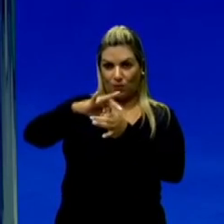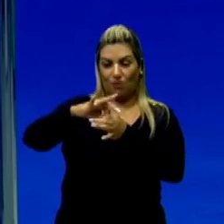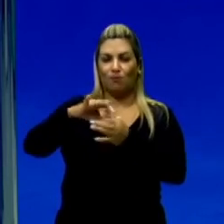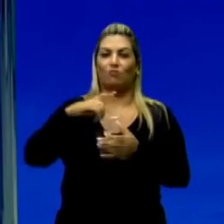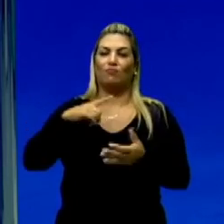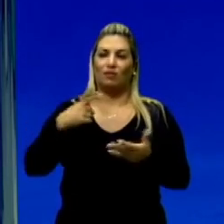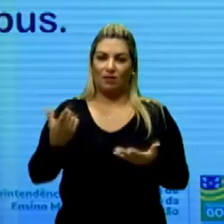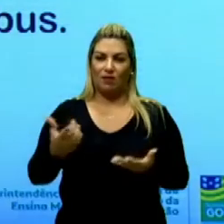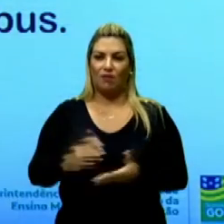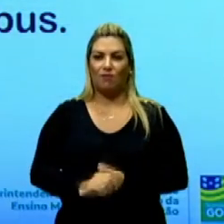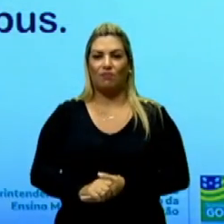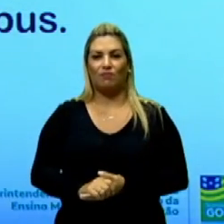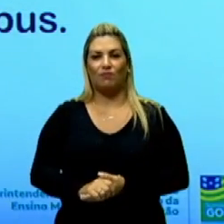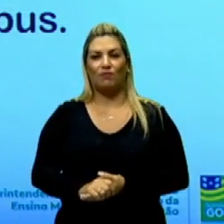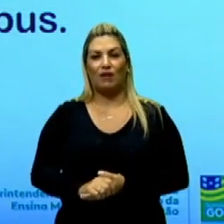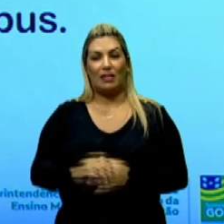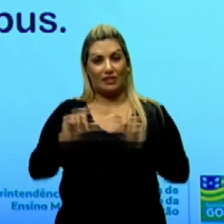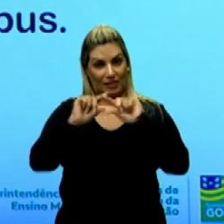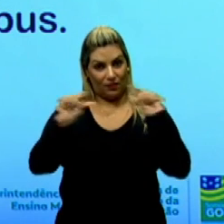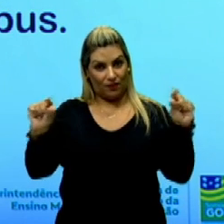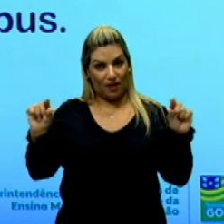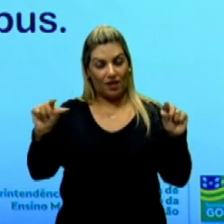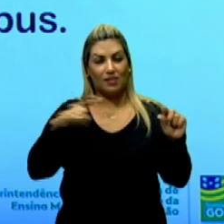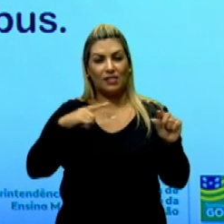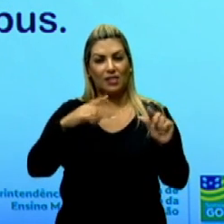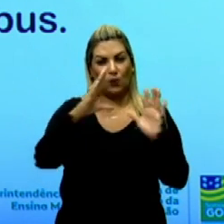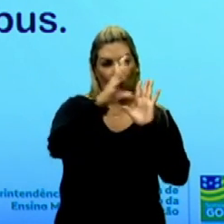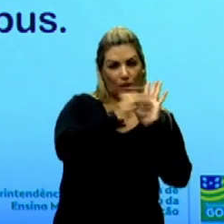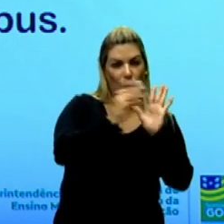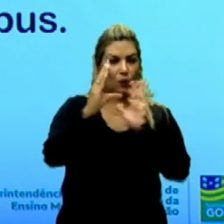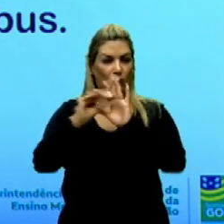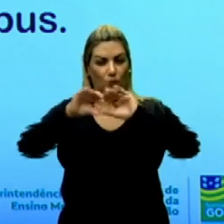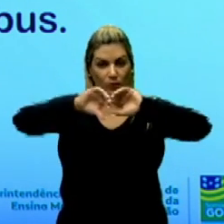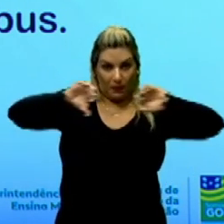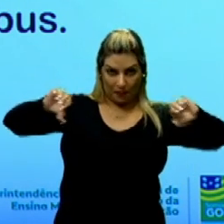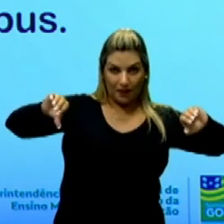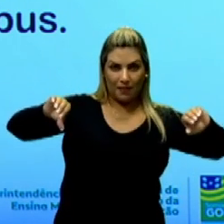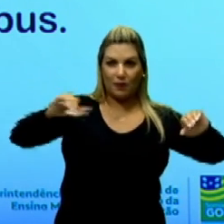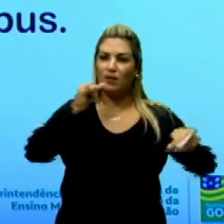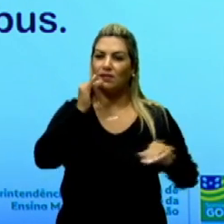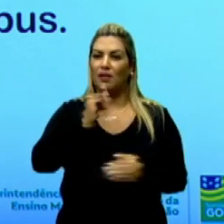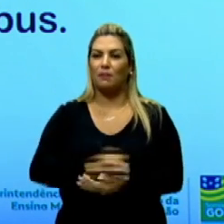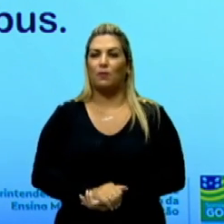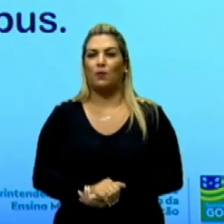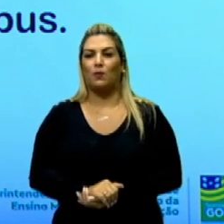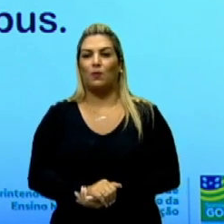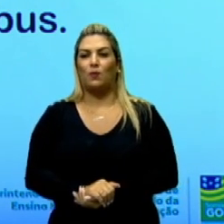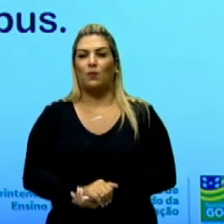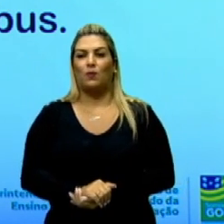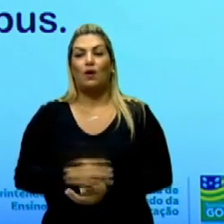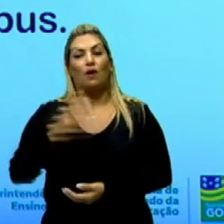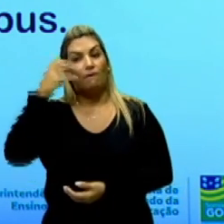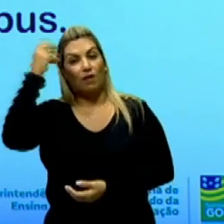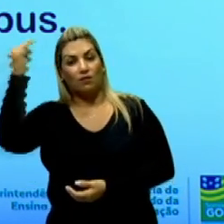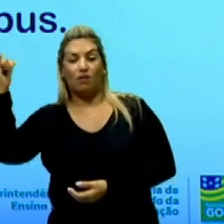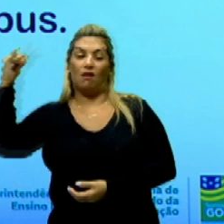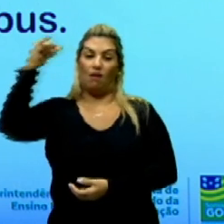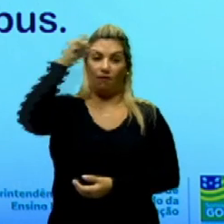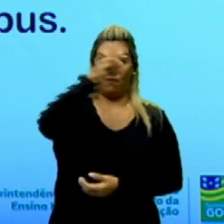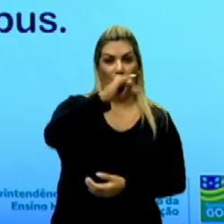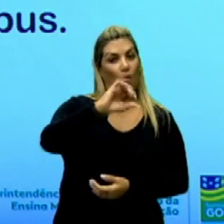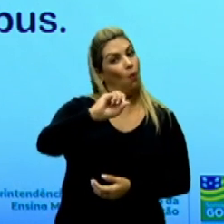alternativas são aquelas que excluem o conteúdo da outra. Olha aqui o exemplo. Viajarei de avião